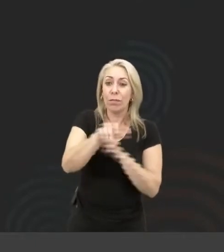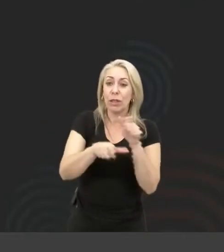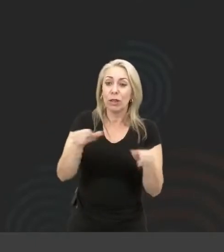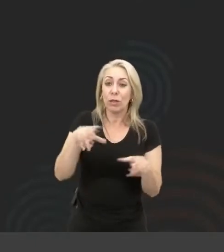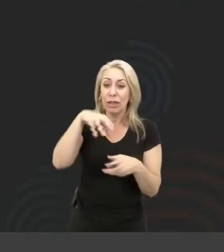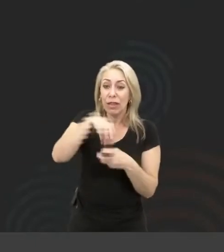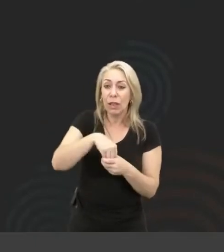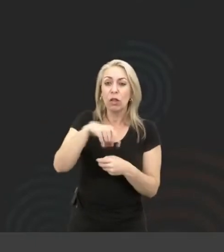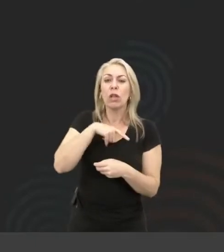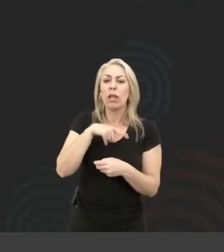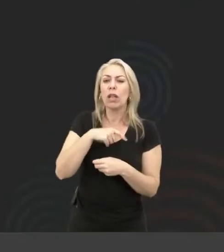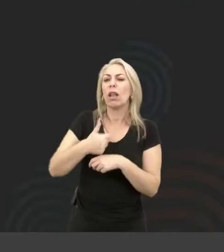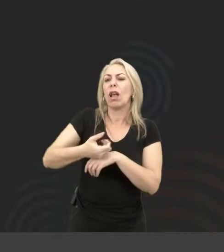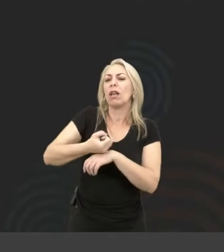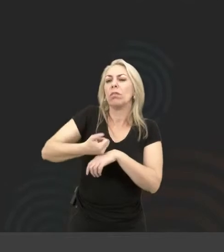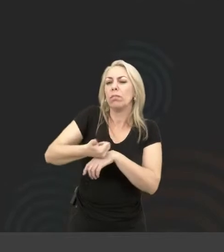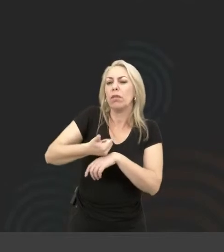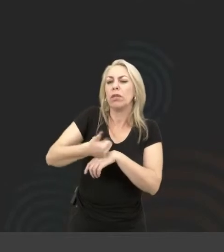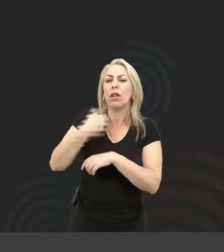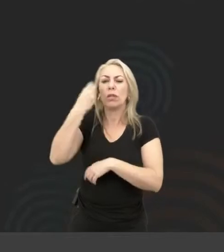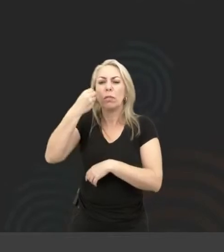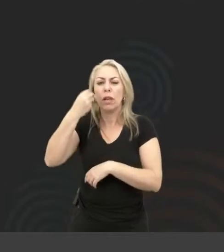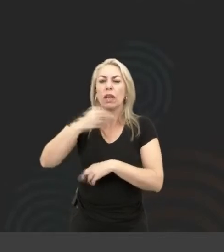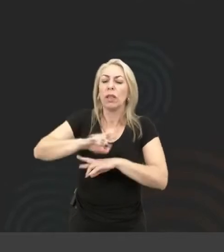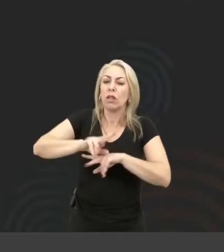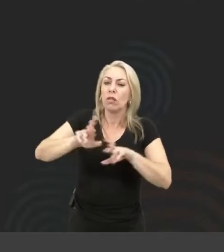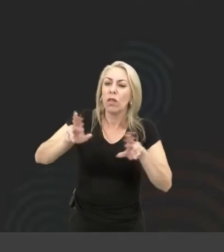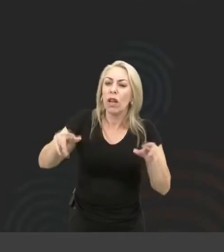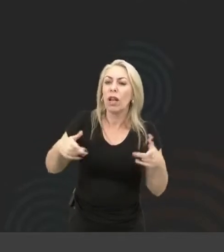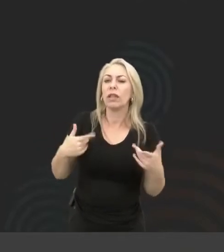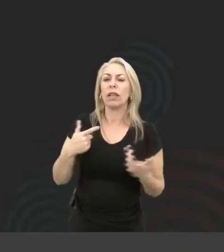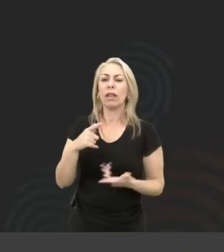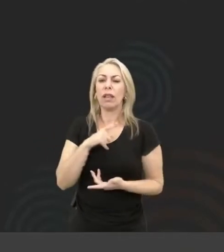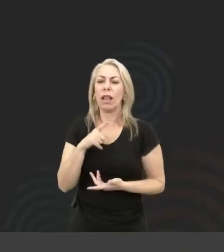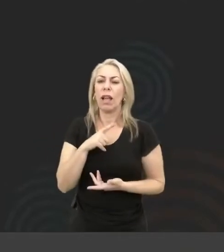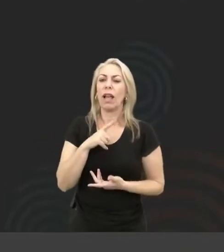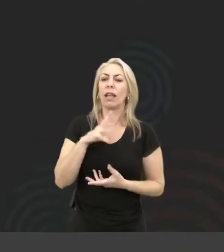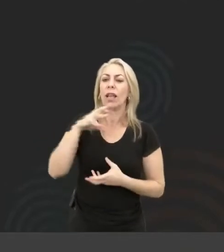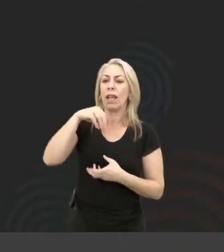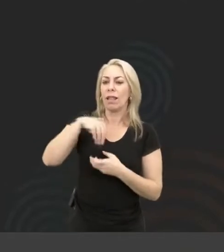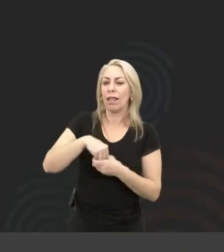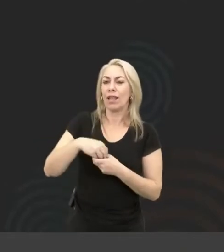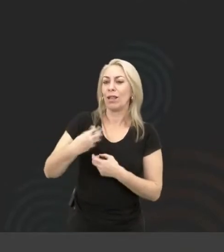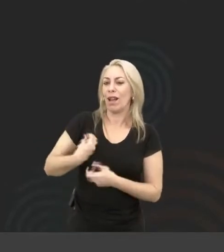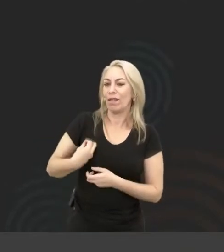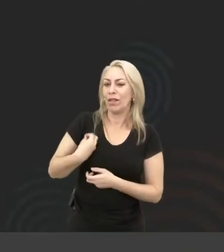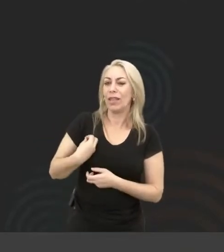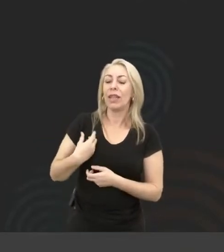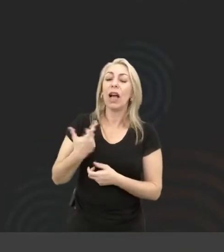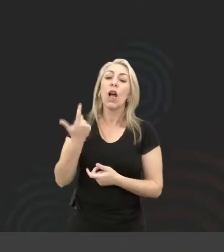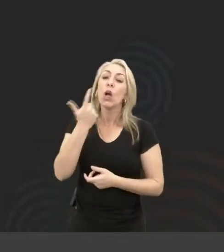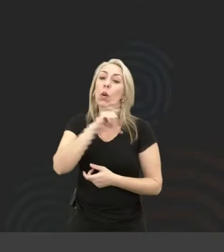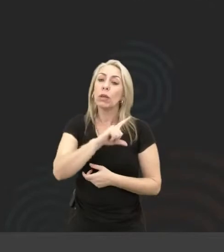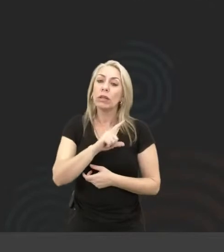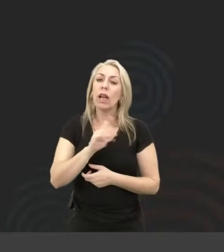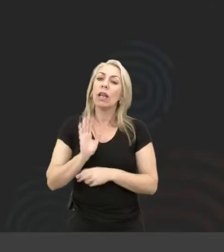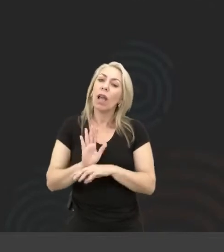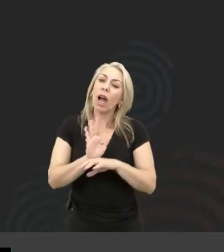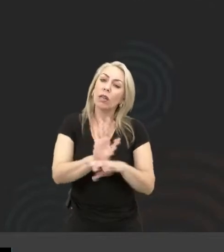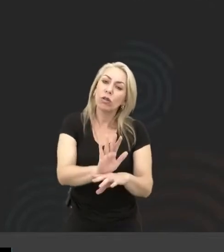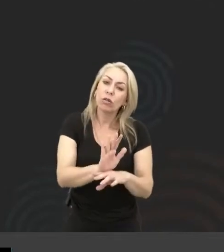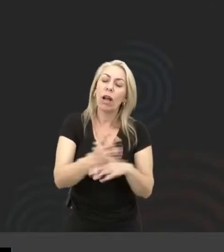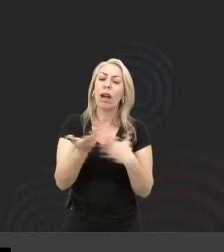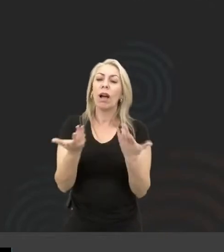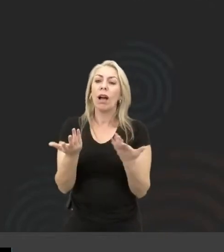essas jornadas diferentes, que estão trazendo diferentes experiências dentro da sua mochilinha, né? Vão conseguir, com certeza, construir